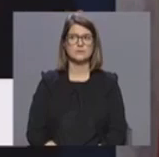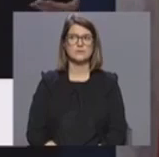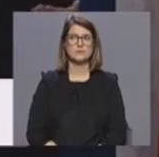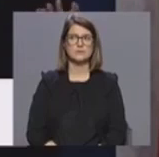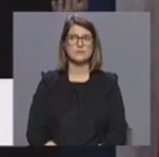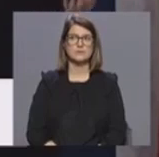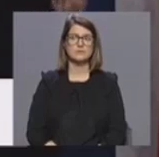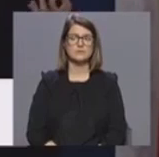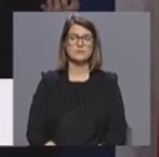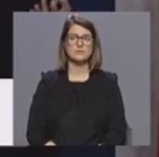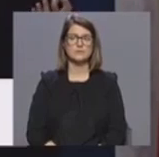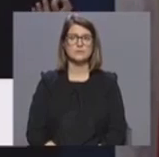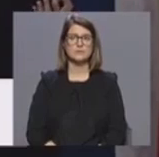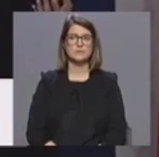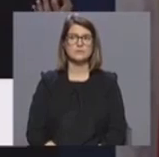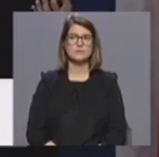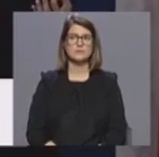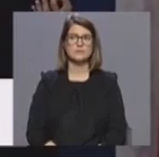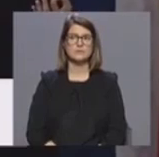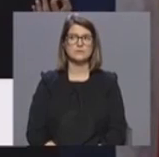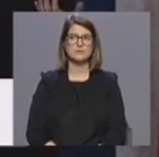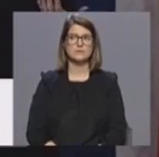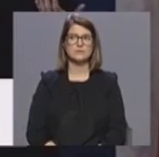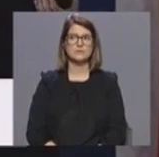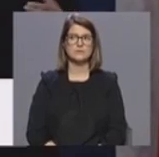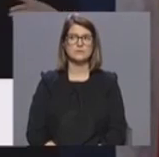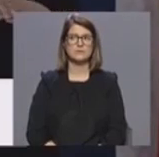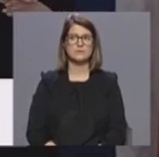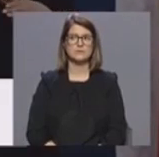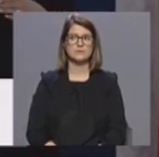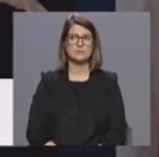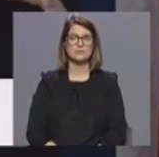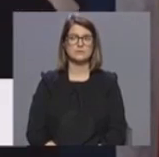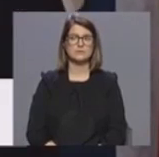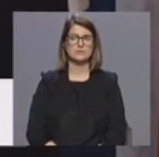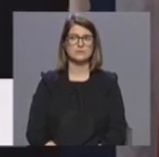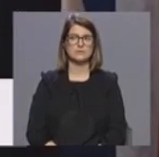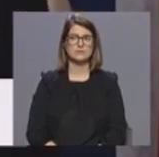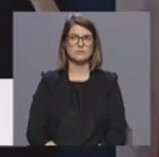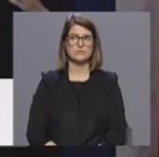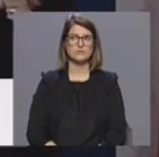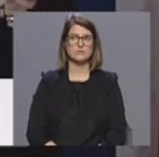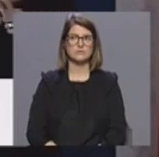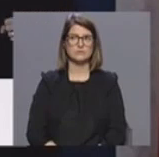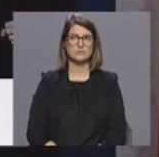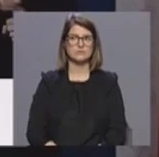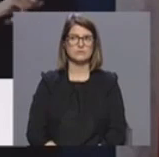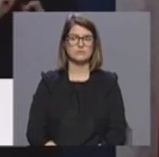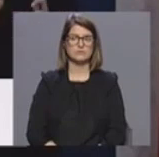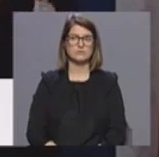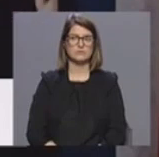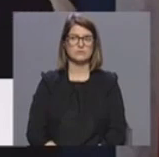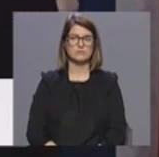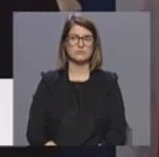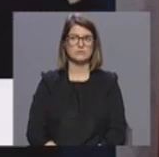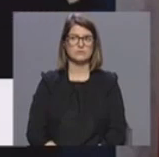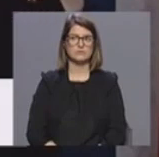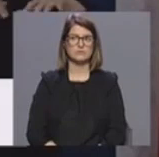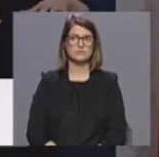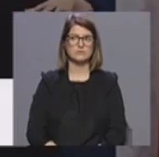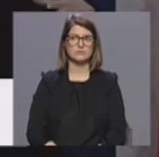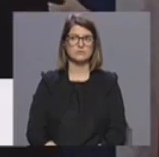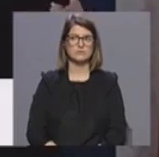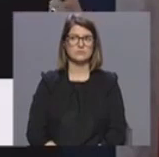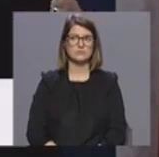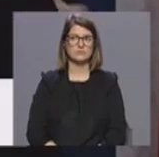ter sido possível conter uma transmissão generalizada de Covid-19 não é motivo